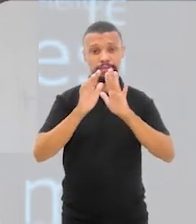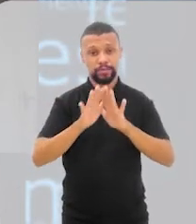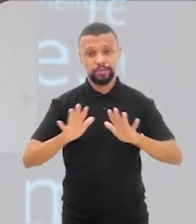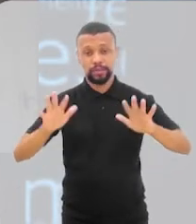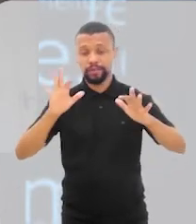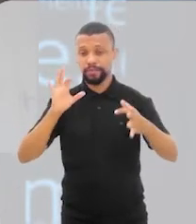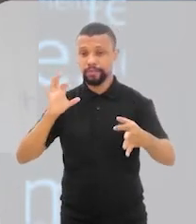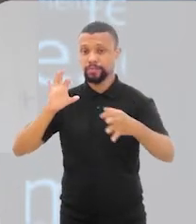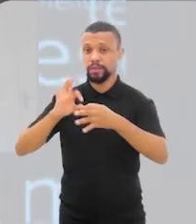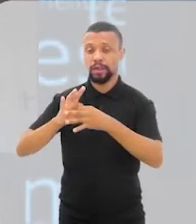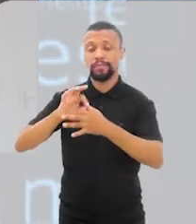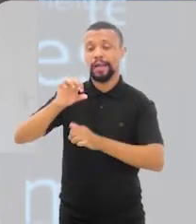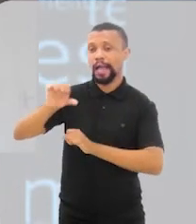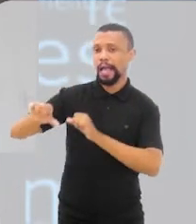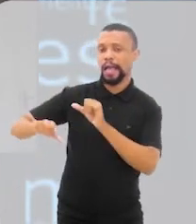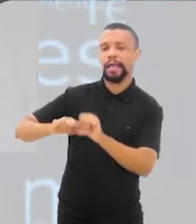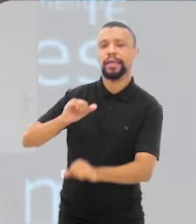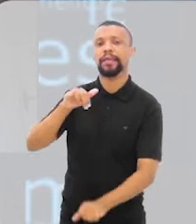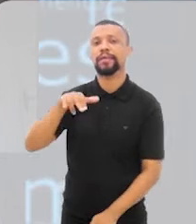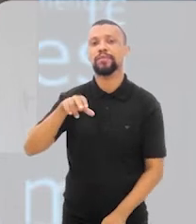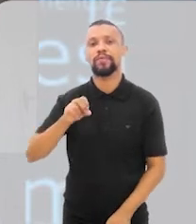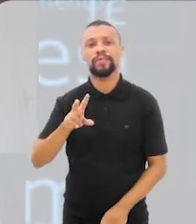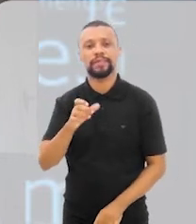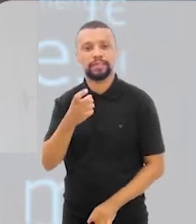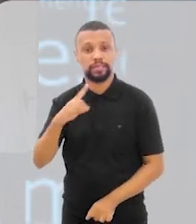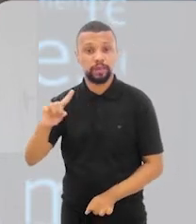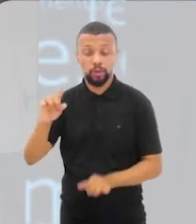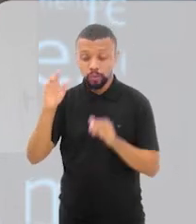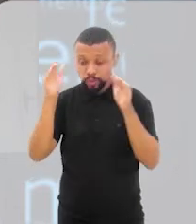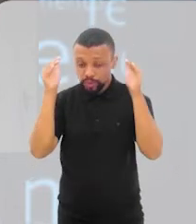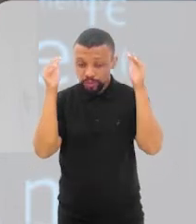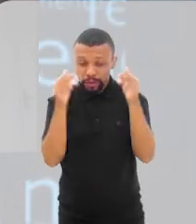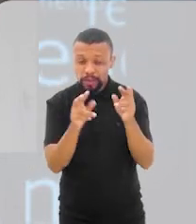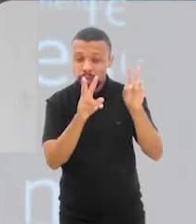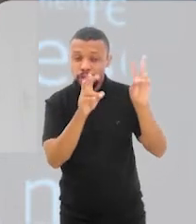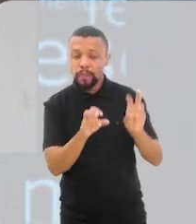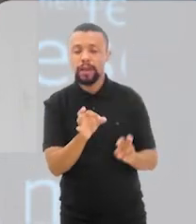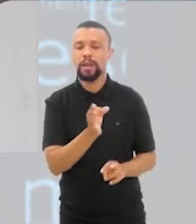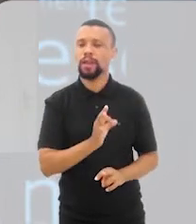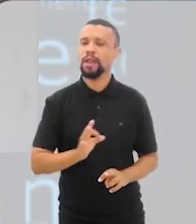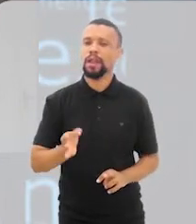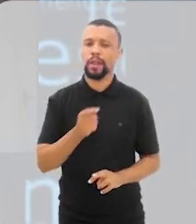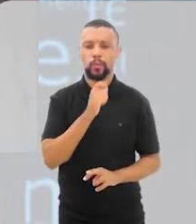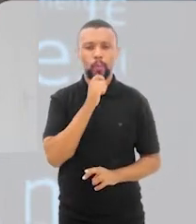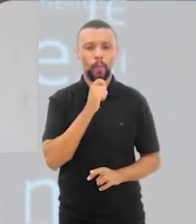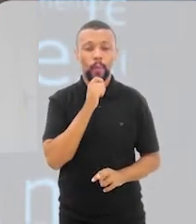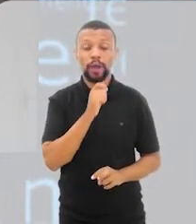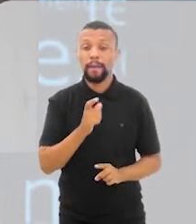vinculada à inovação. Não temos nada especificamente sobre isso ainda.